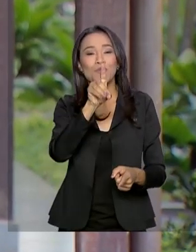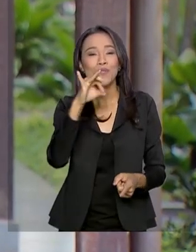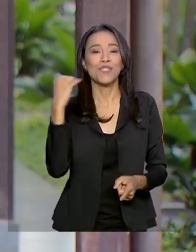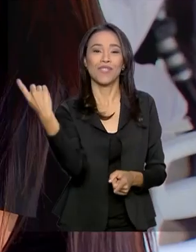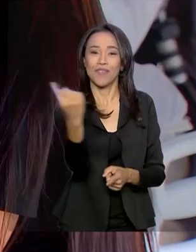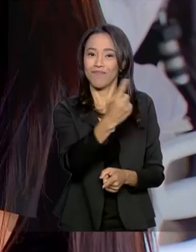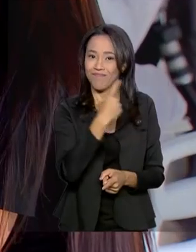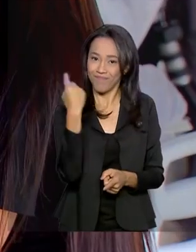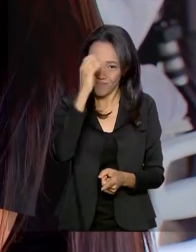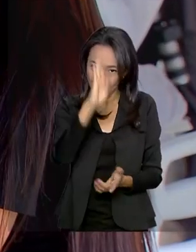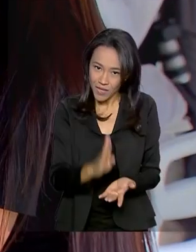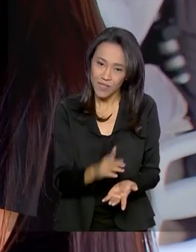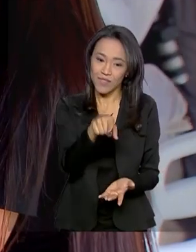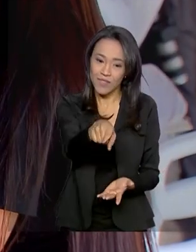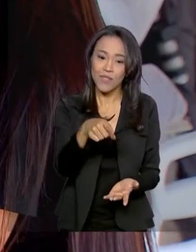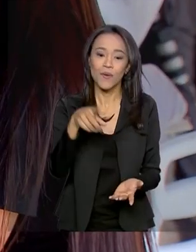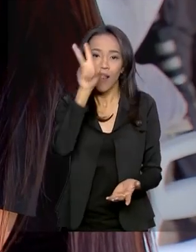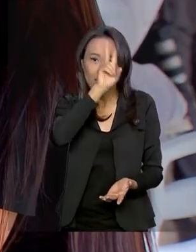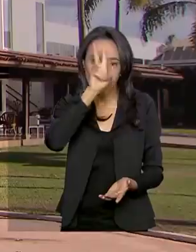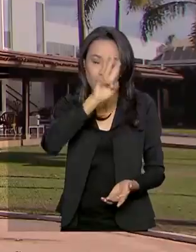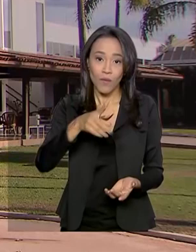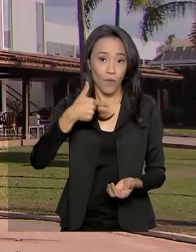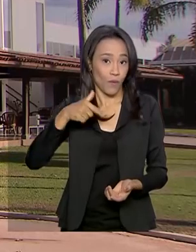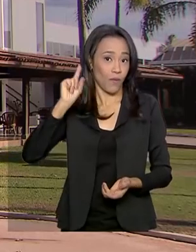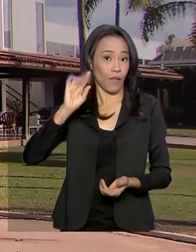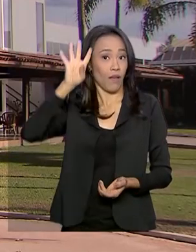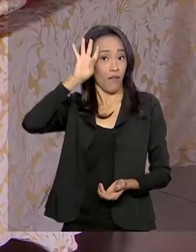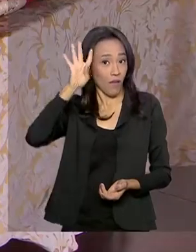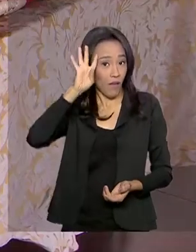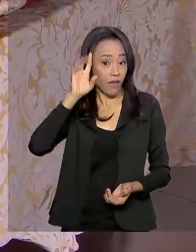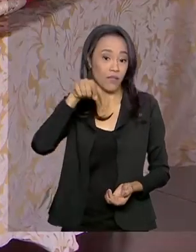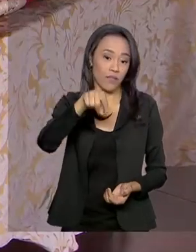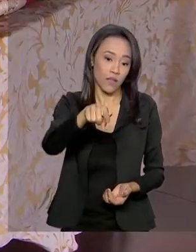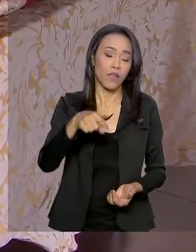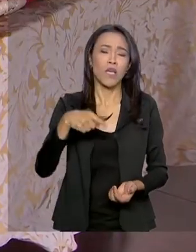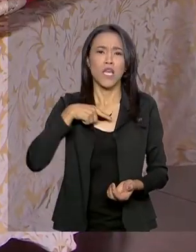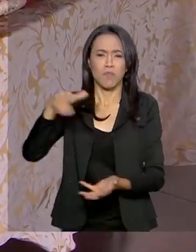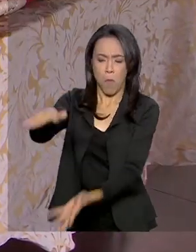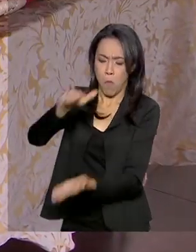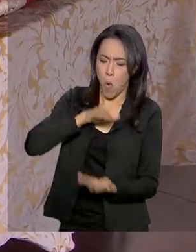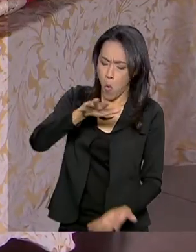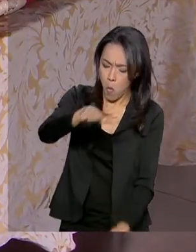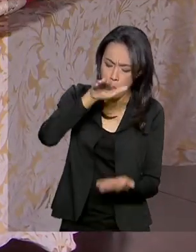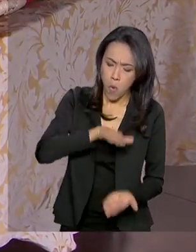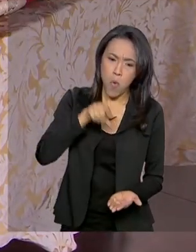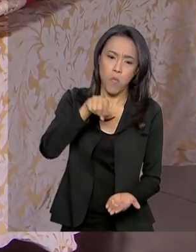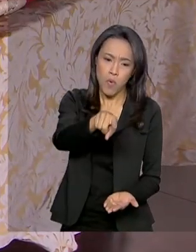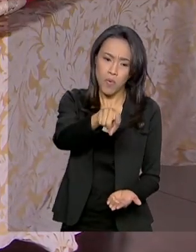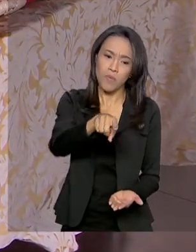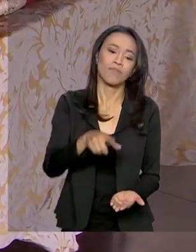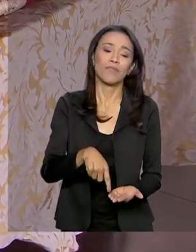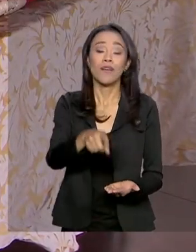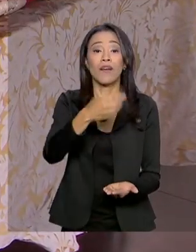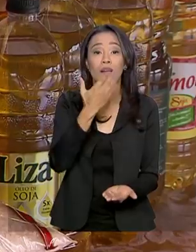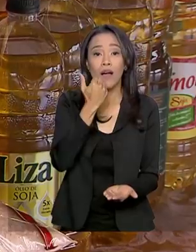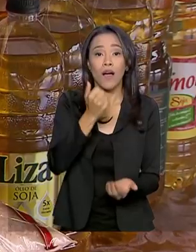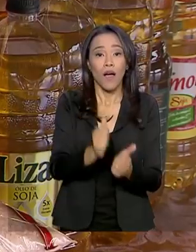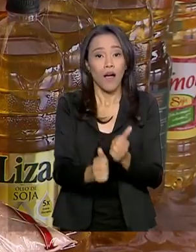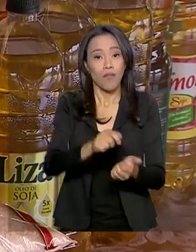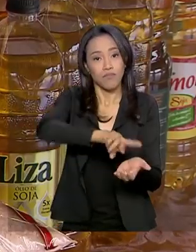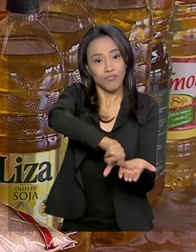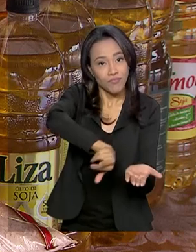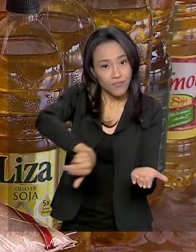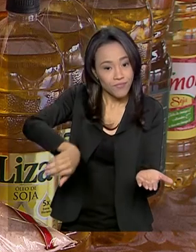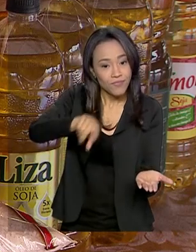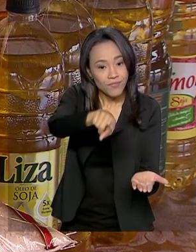Voluntariado, lembrado nesta quarta-feira, a instituição recebeu a doação de alimentos do programa Pátria Voluntária, um